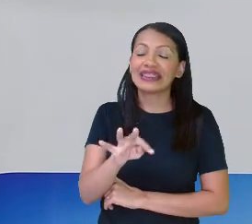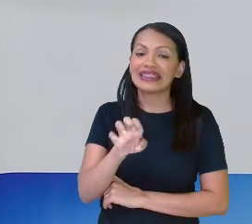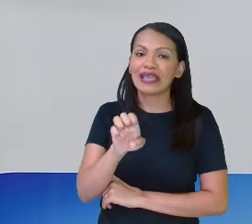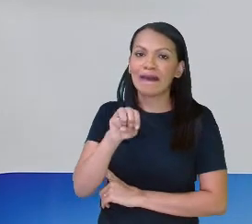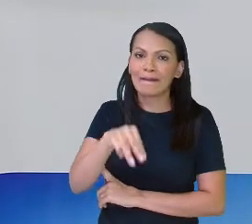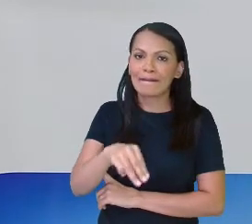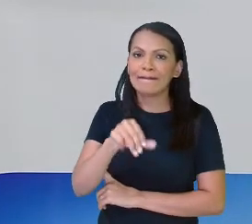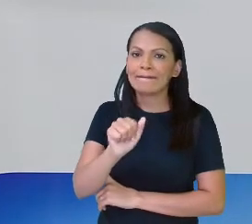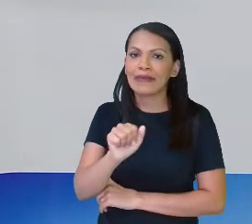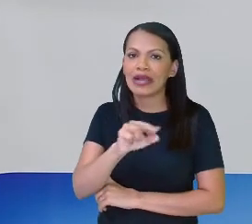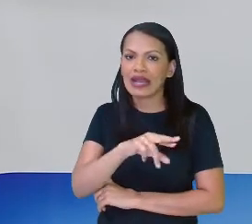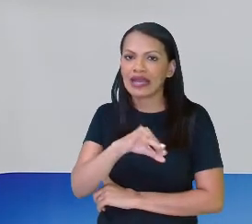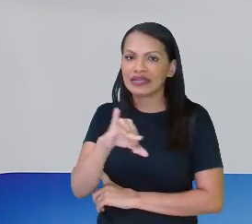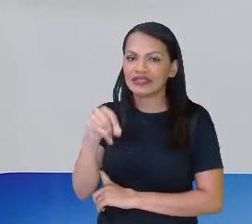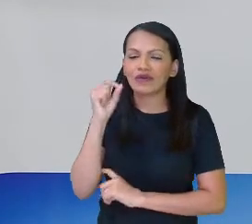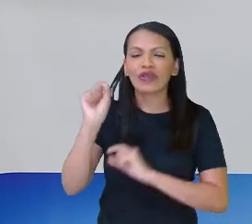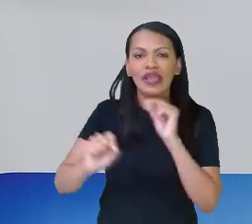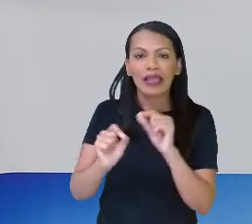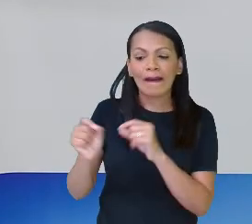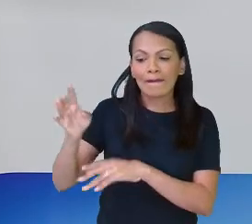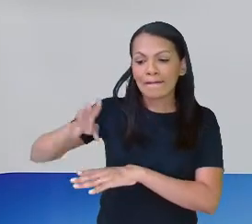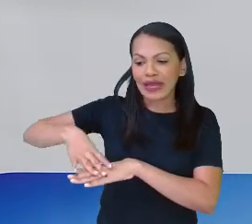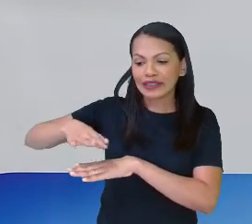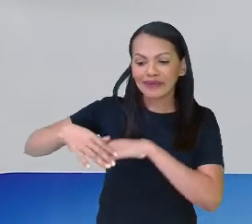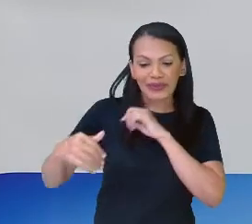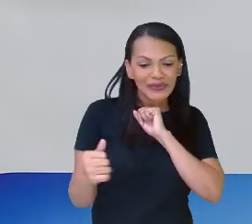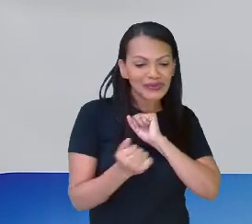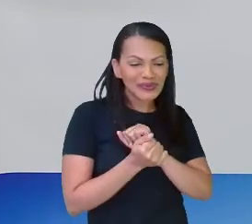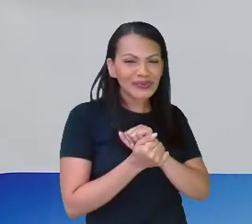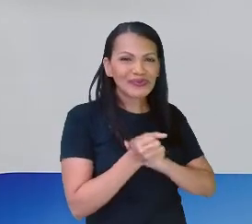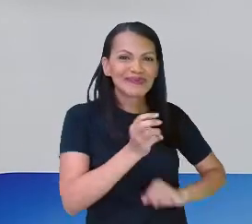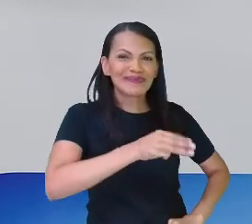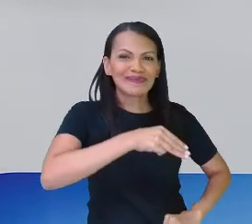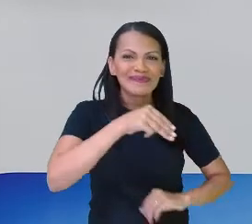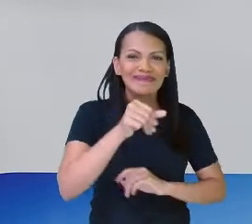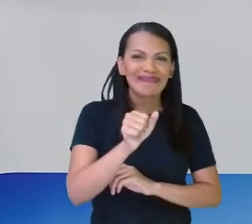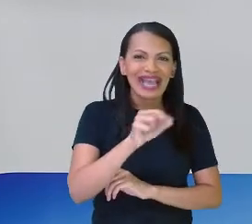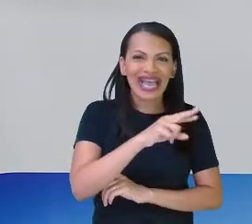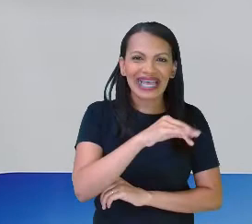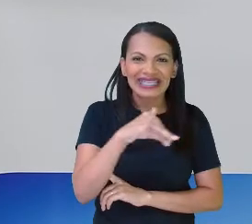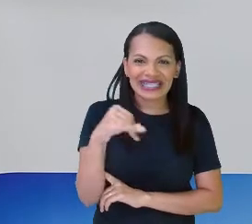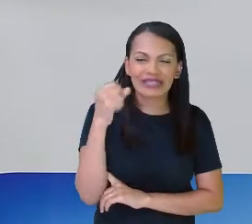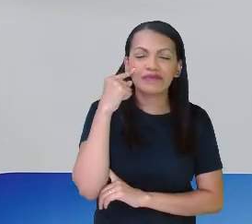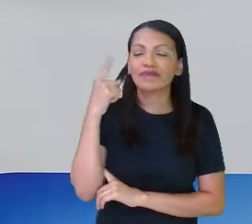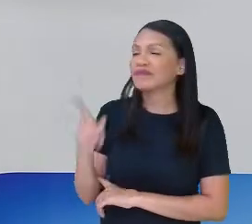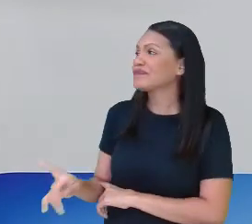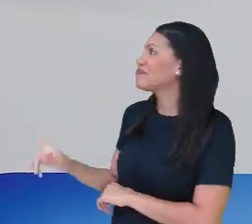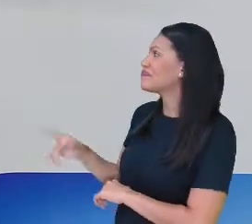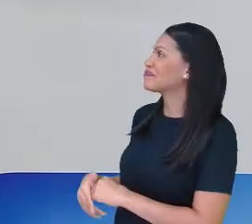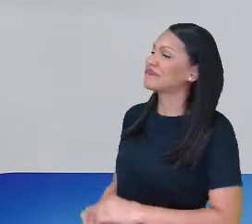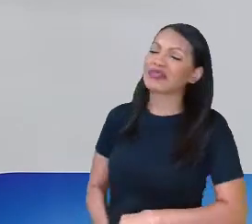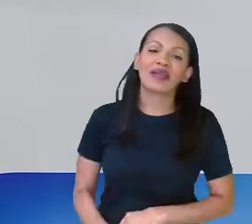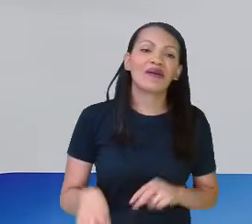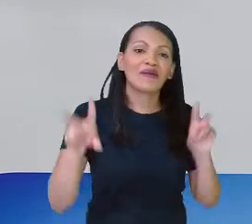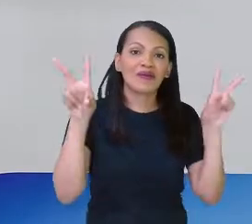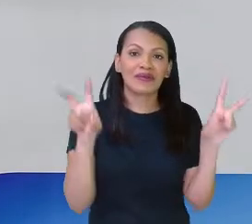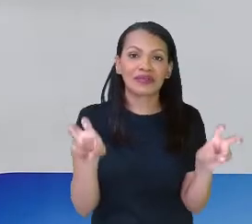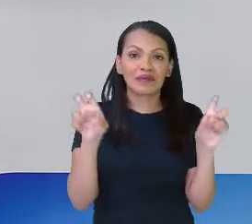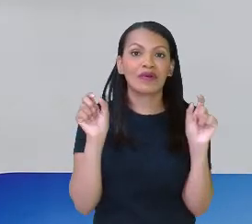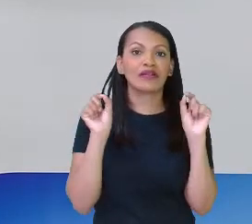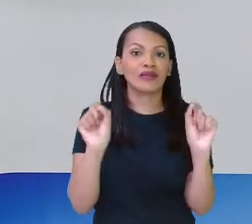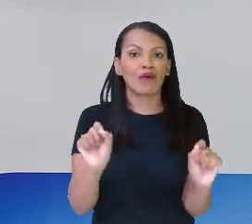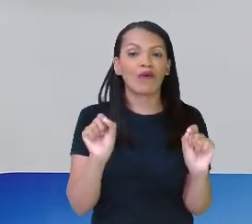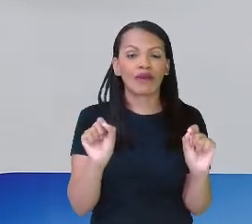quem me acompanha é matemática com a professora Márcia, né minha gente, e olha o assunto, olha o tema de hoje, a gente vai trabalhar com